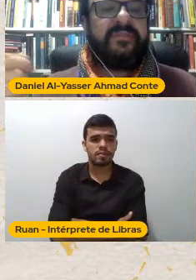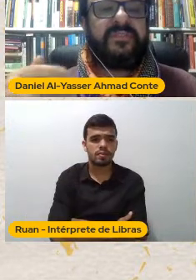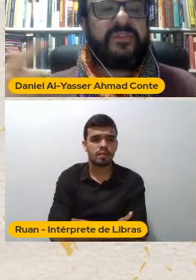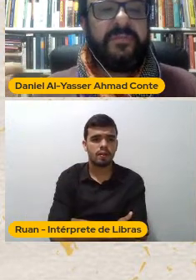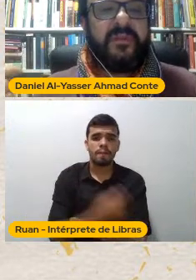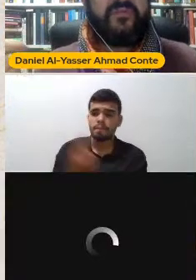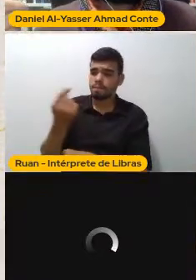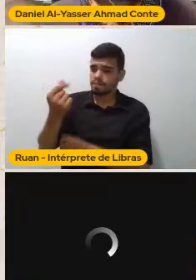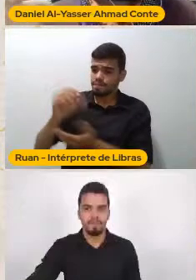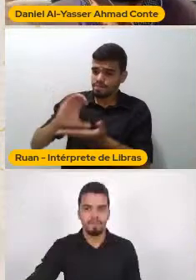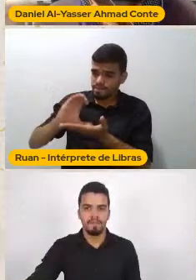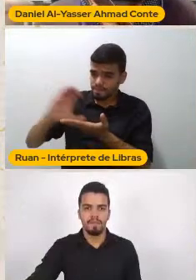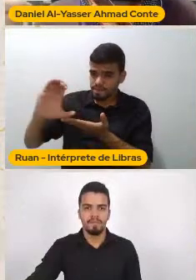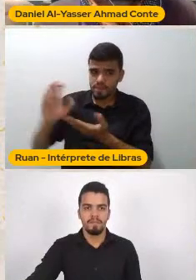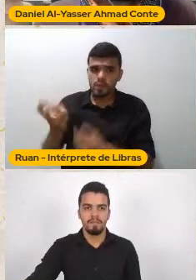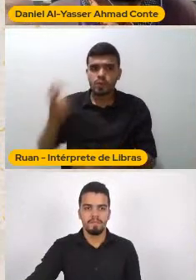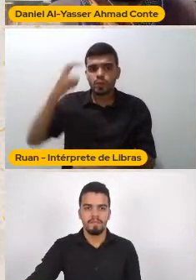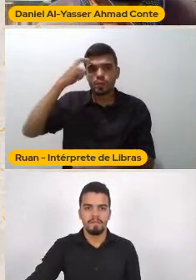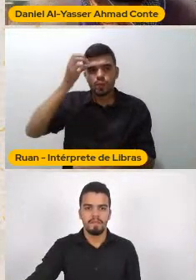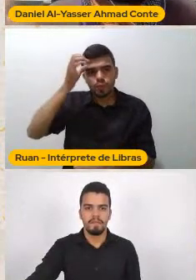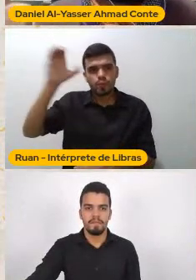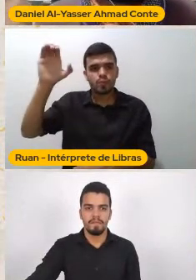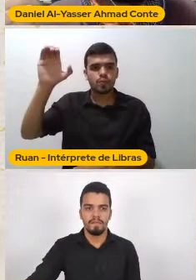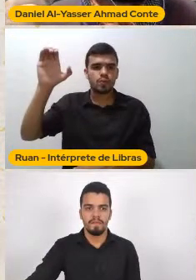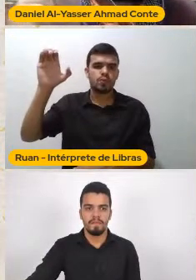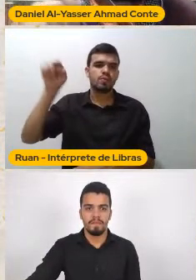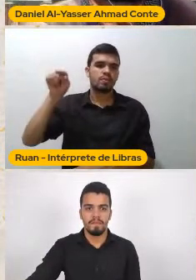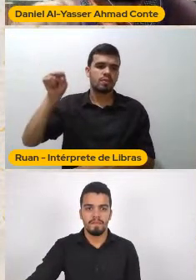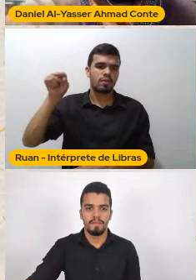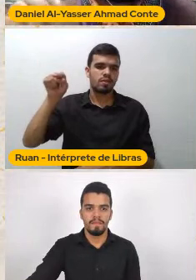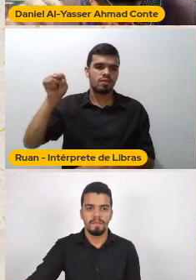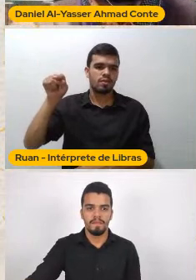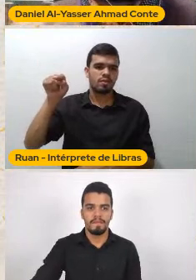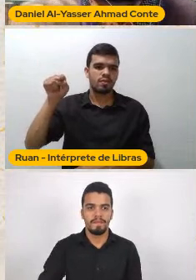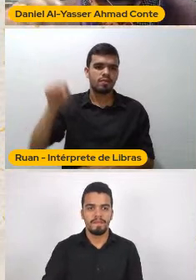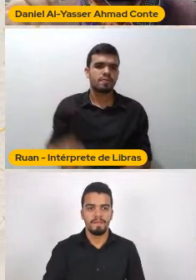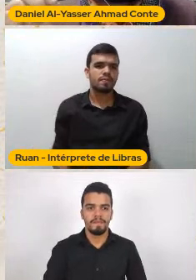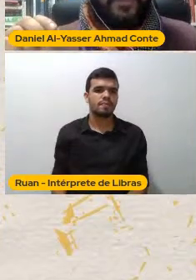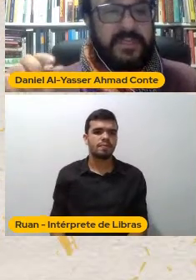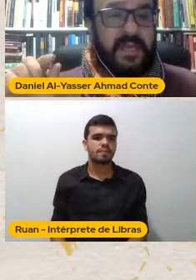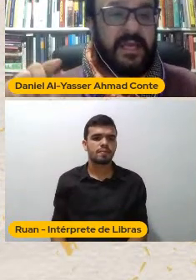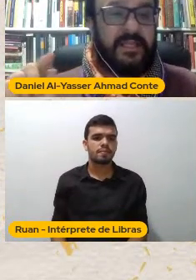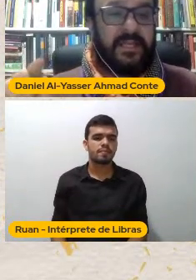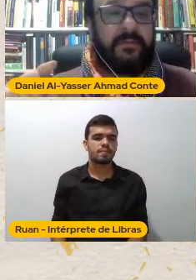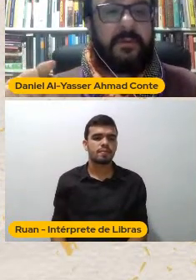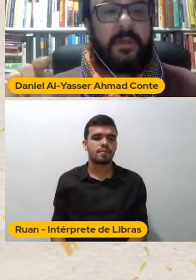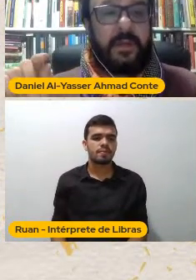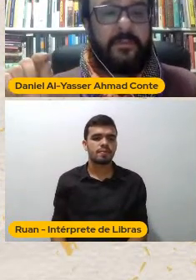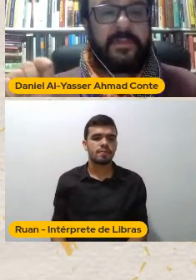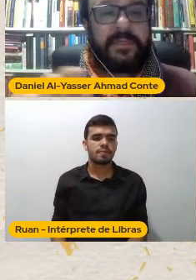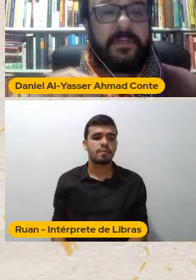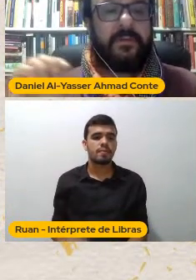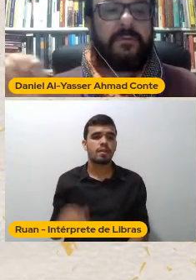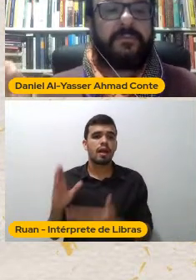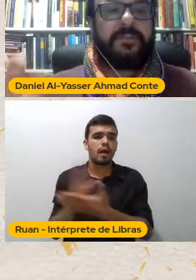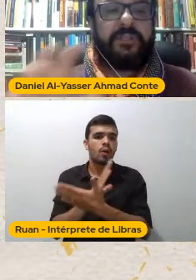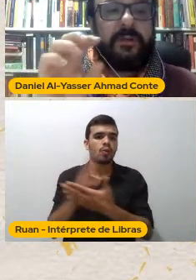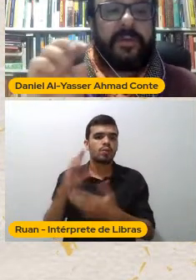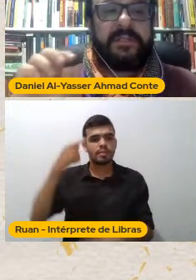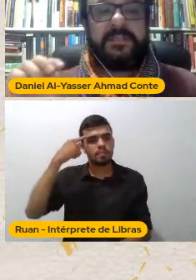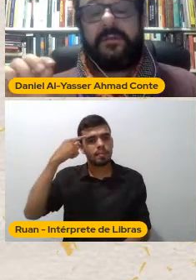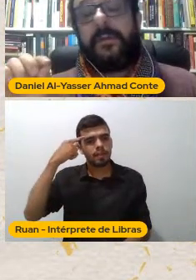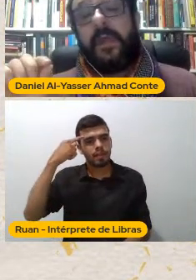investimentos Patéticos Insignificantes Então Isso é uma coisa Renan Ah Pensei Que